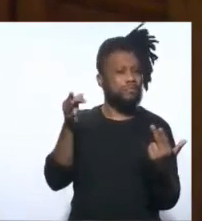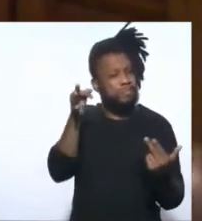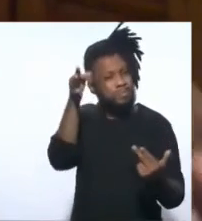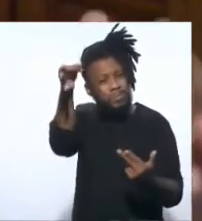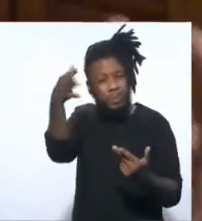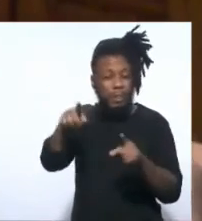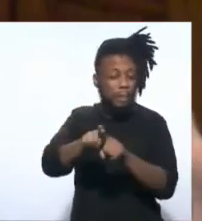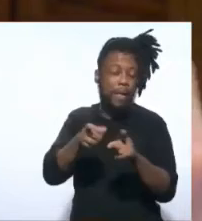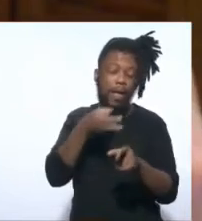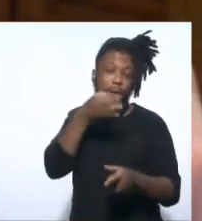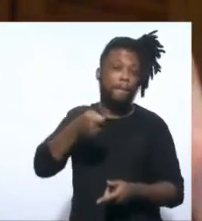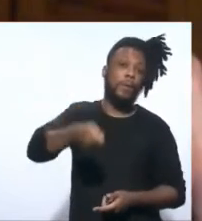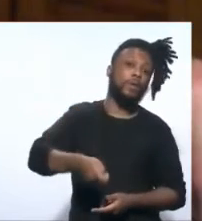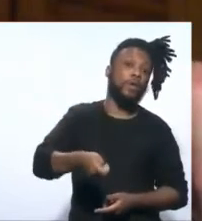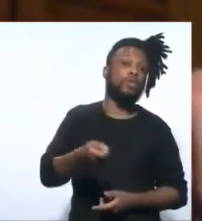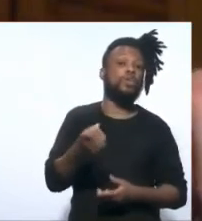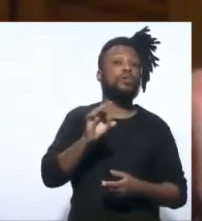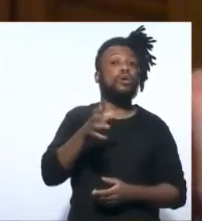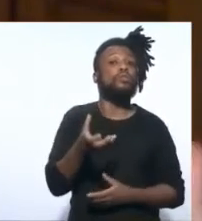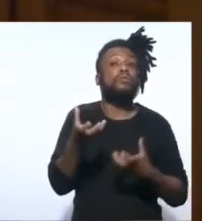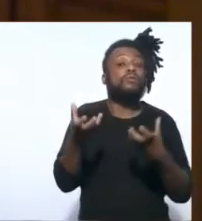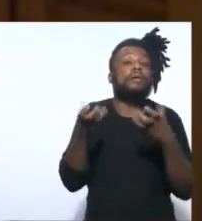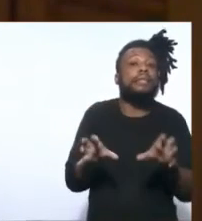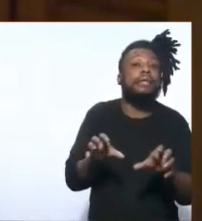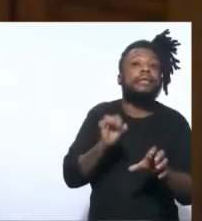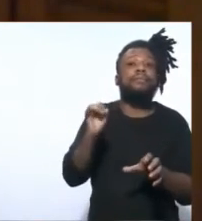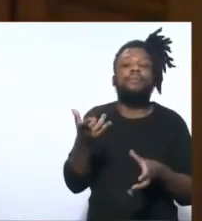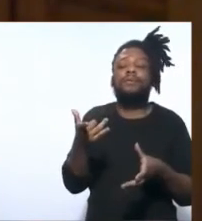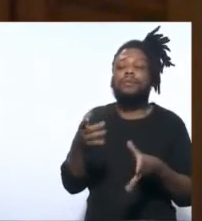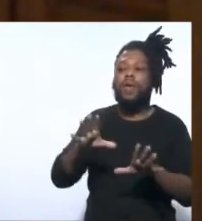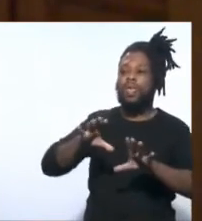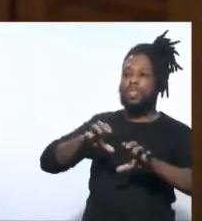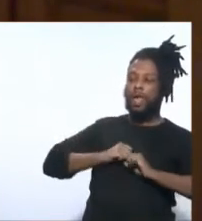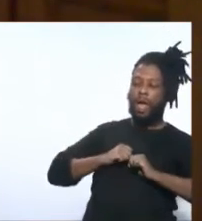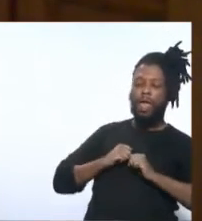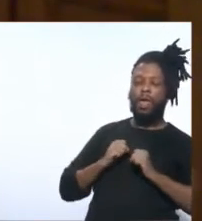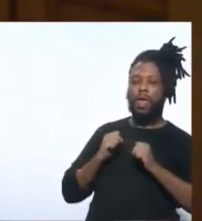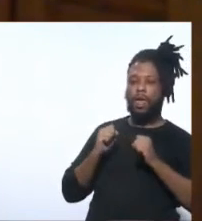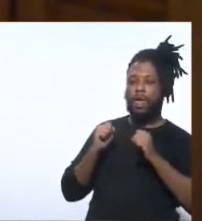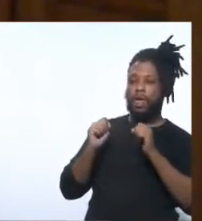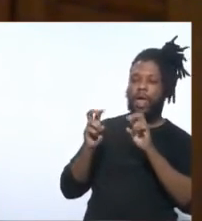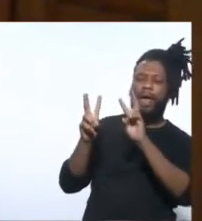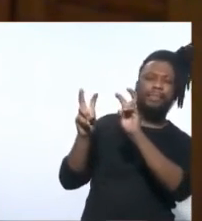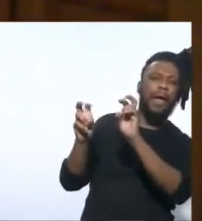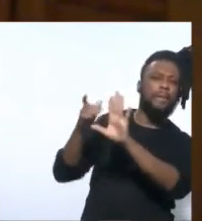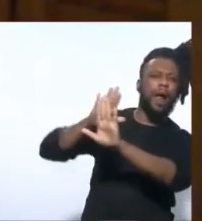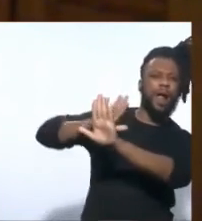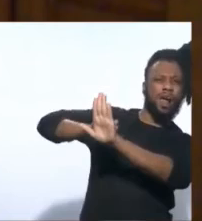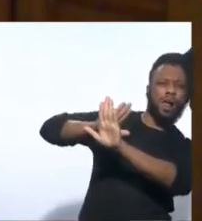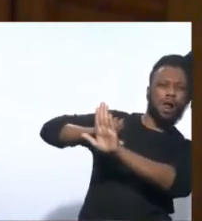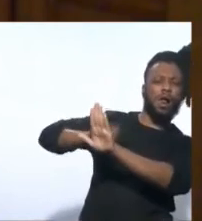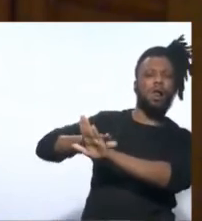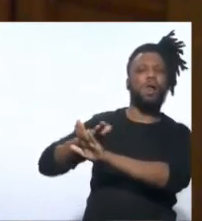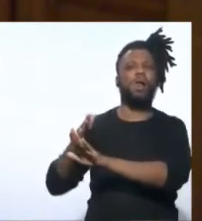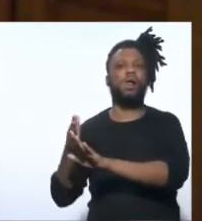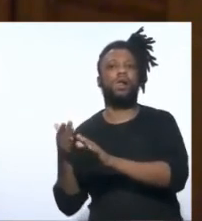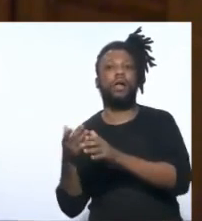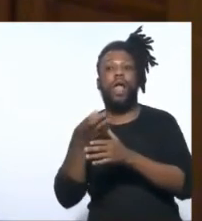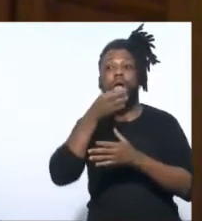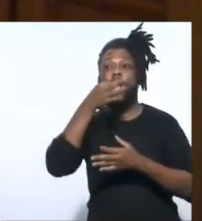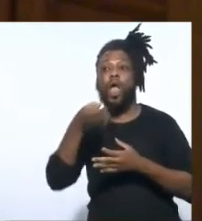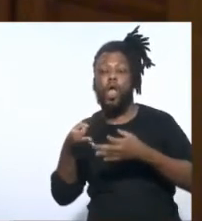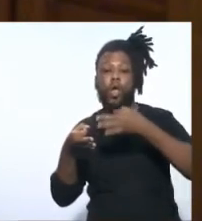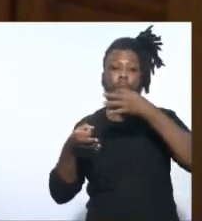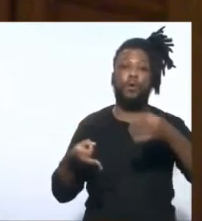Então, eu só não queria que a gente fosse contaminado por essa questão de que as posições